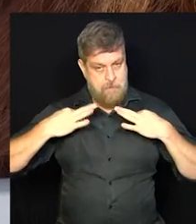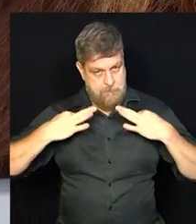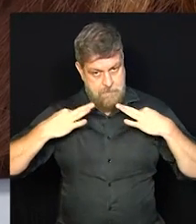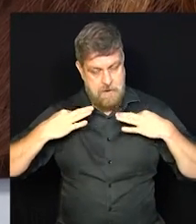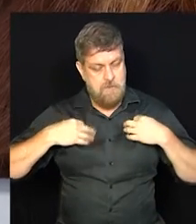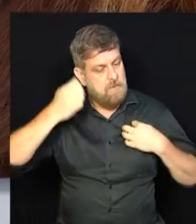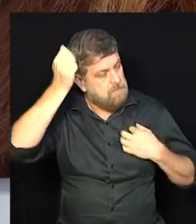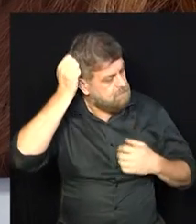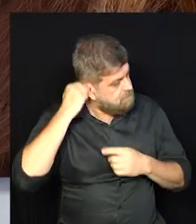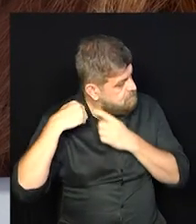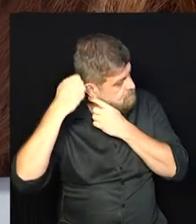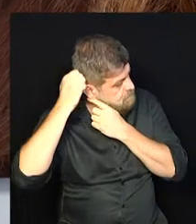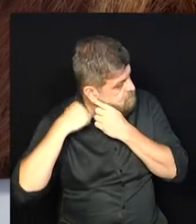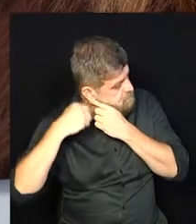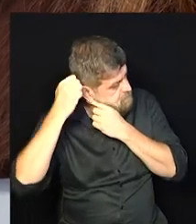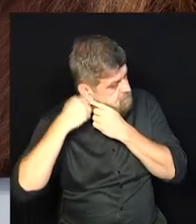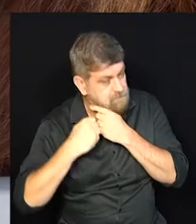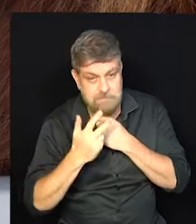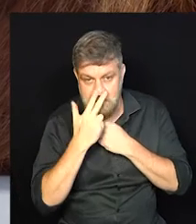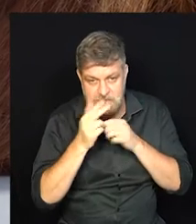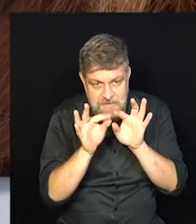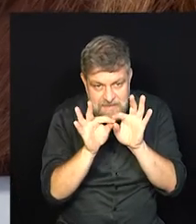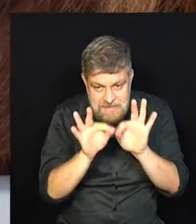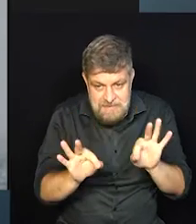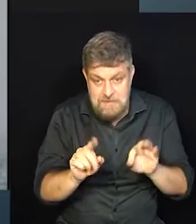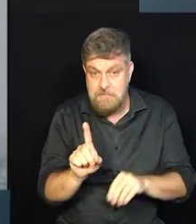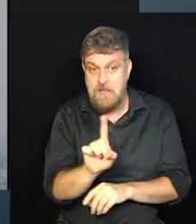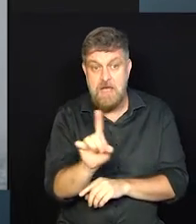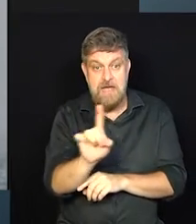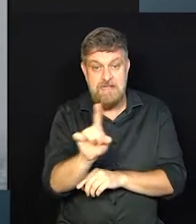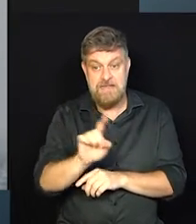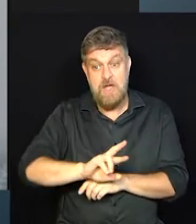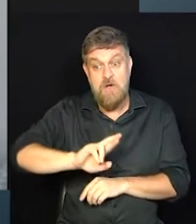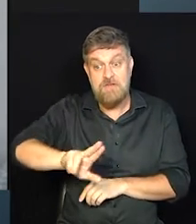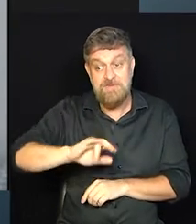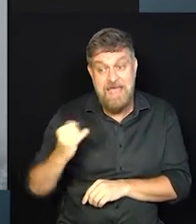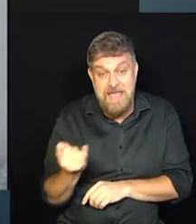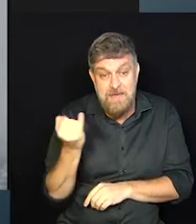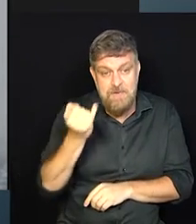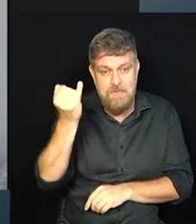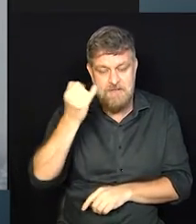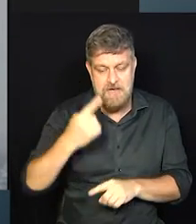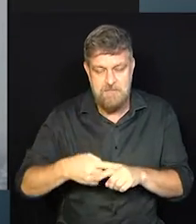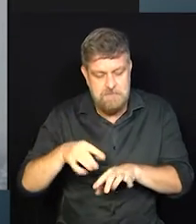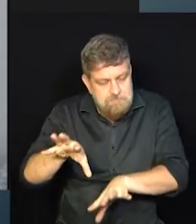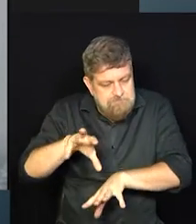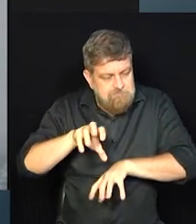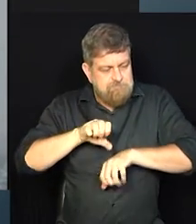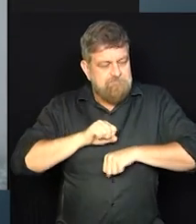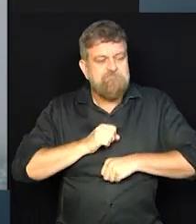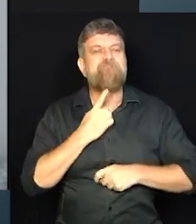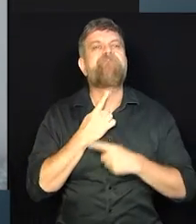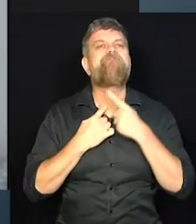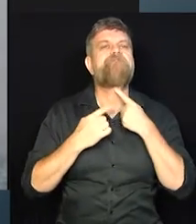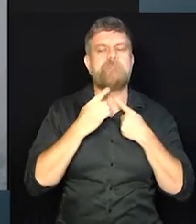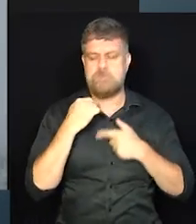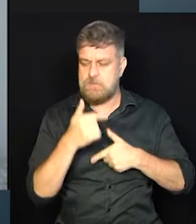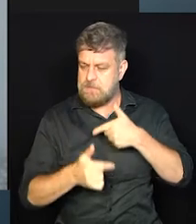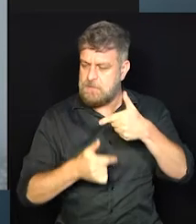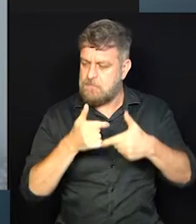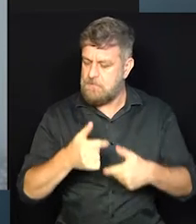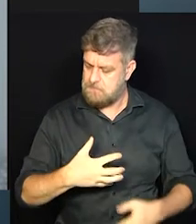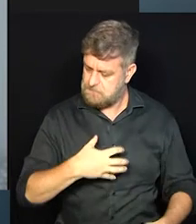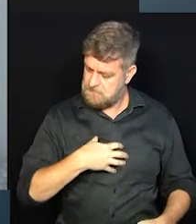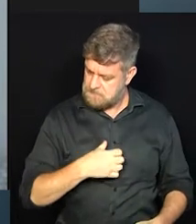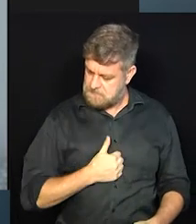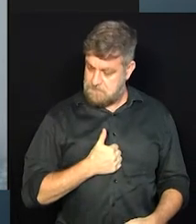roupa, pentear o cabelo. Isso parece simples, né? Mas não, é muito importante. Porque te dá um gás, né? Você fala, nossa, você se